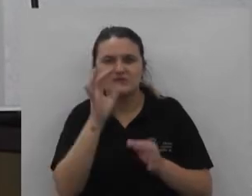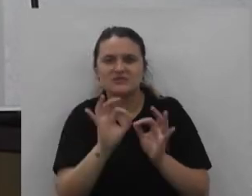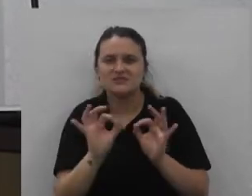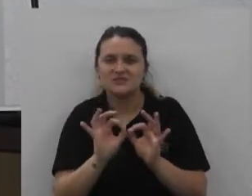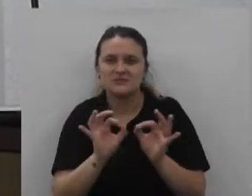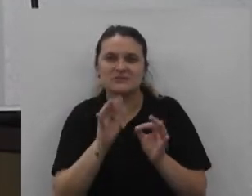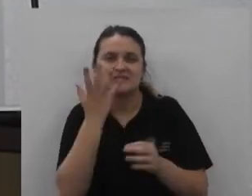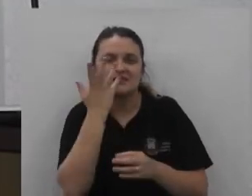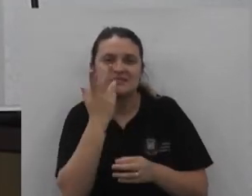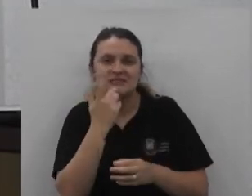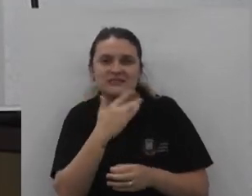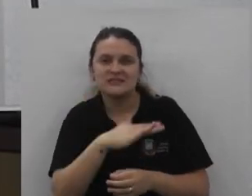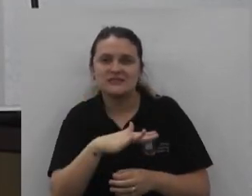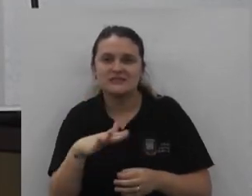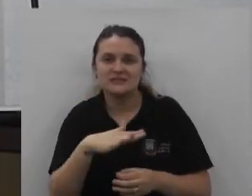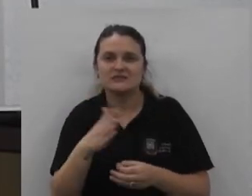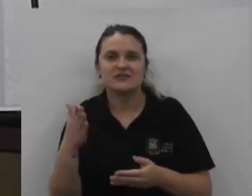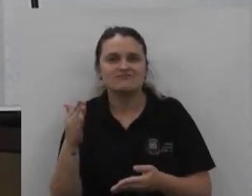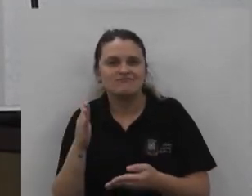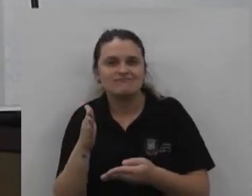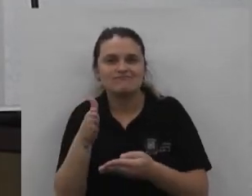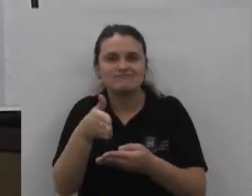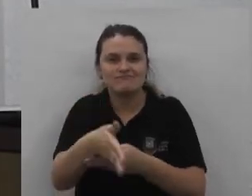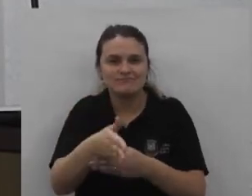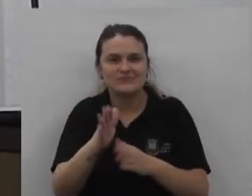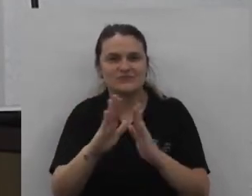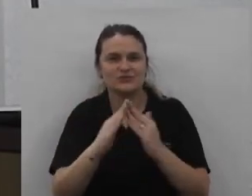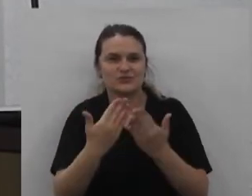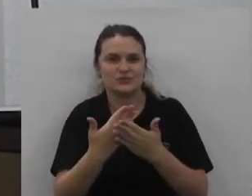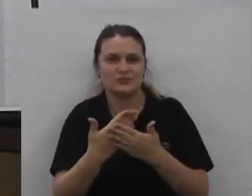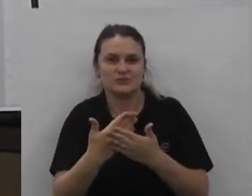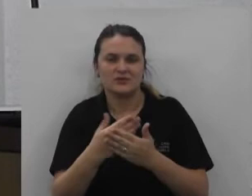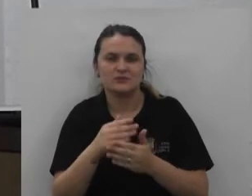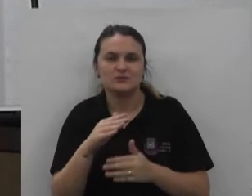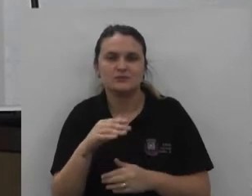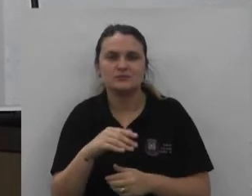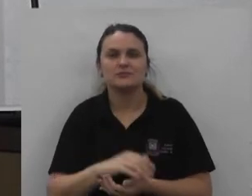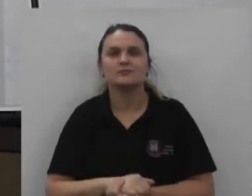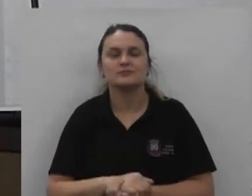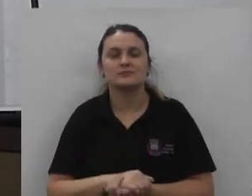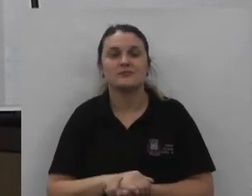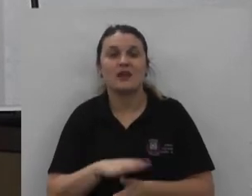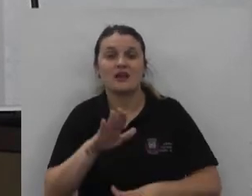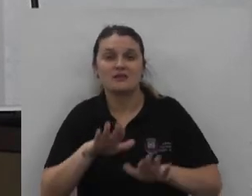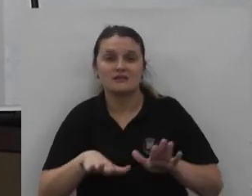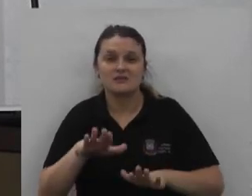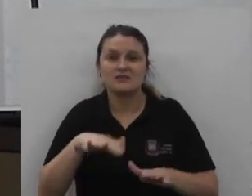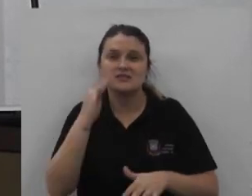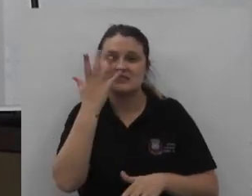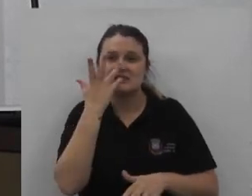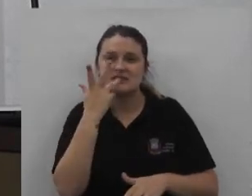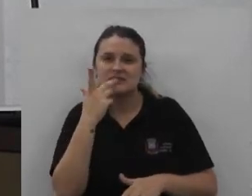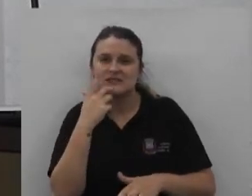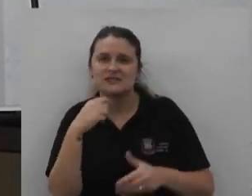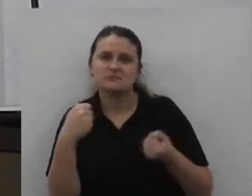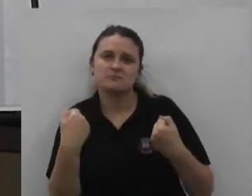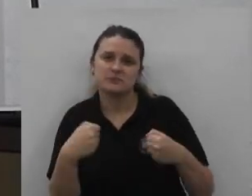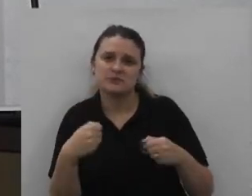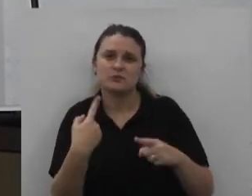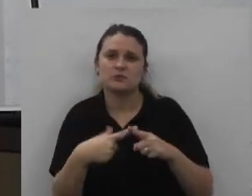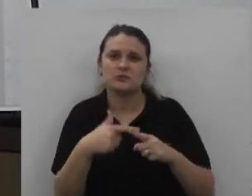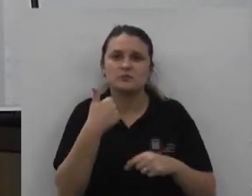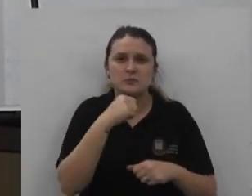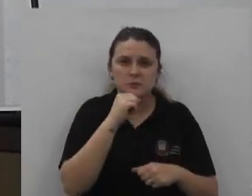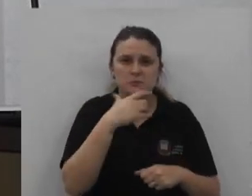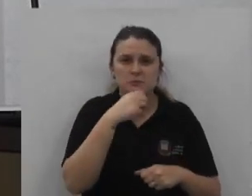que é as crianças que vêm para o centro de educação infantil muitas delas vêm por necessidade porque